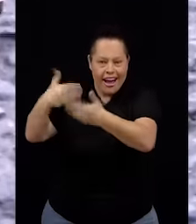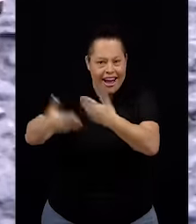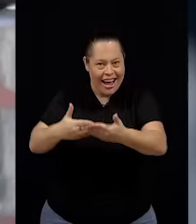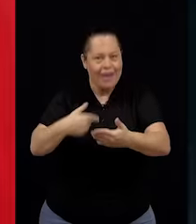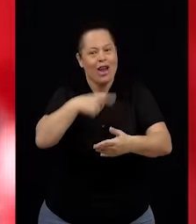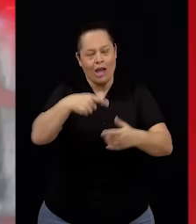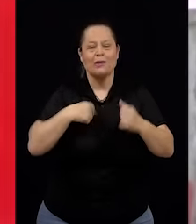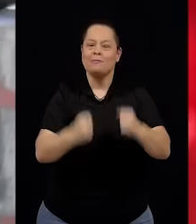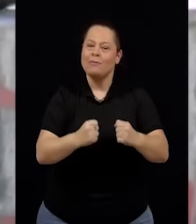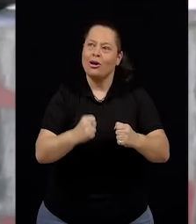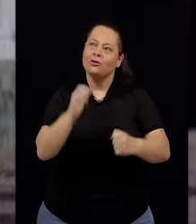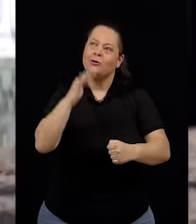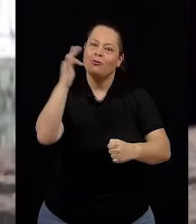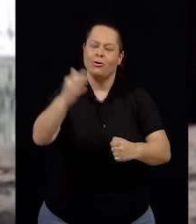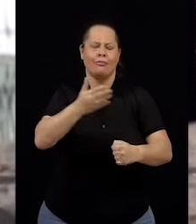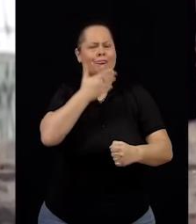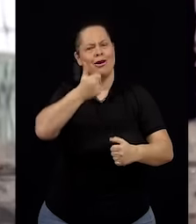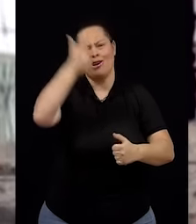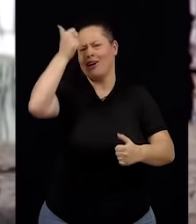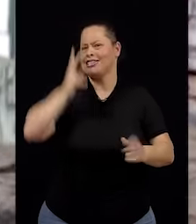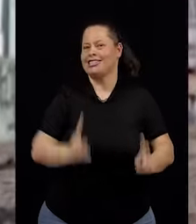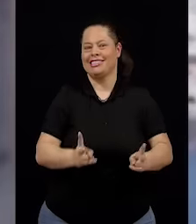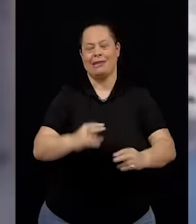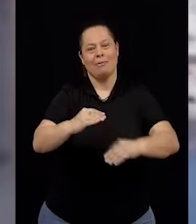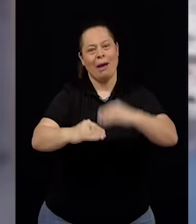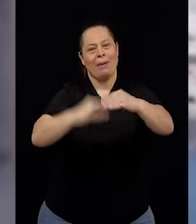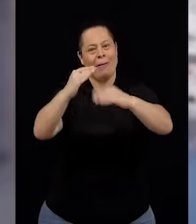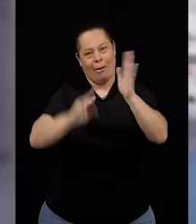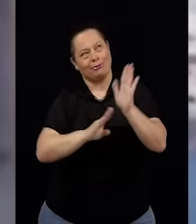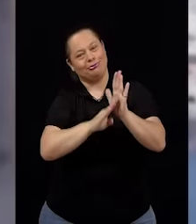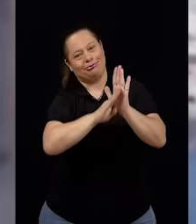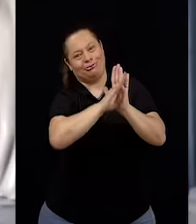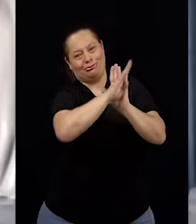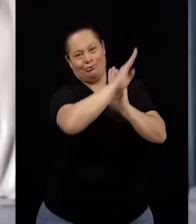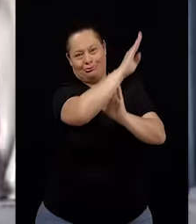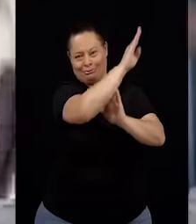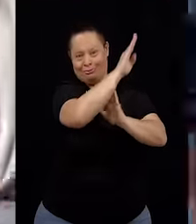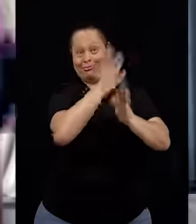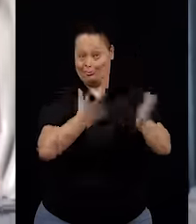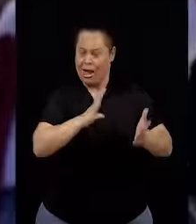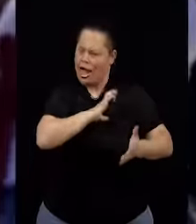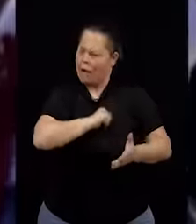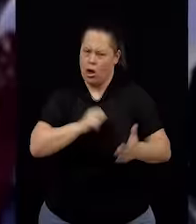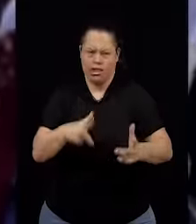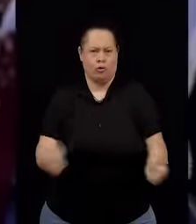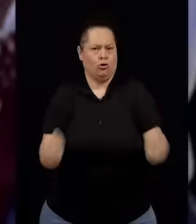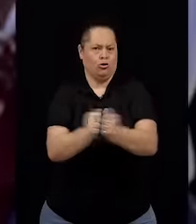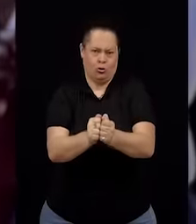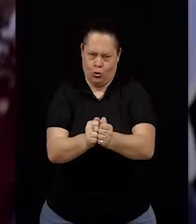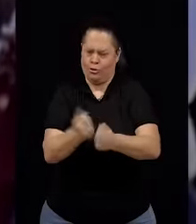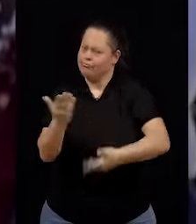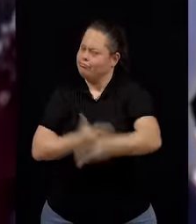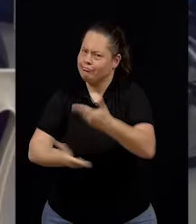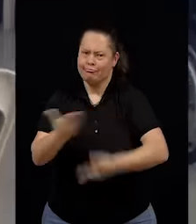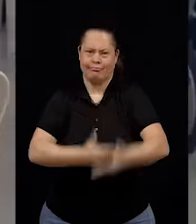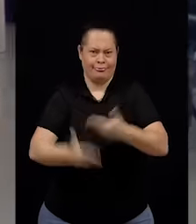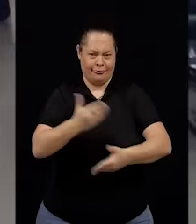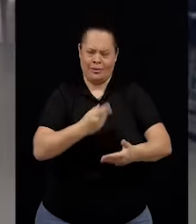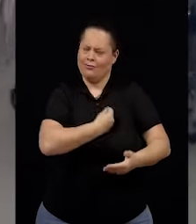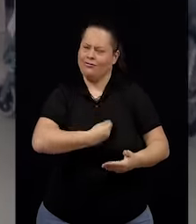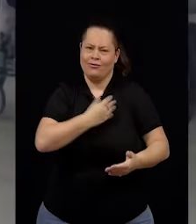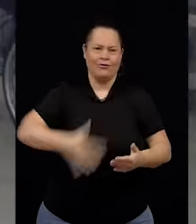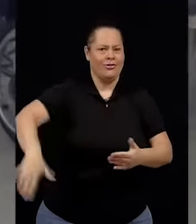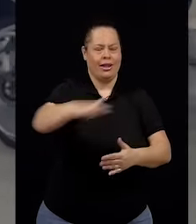fragilidades do presente e ter uma postura firme, porém amorosa, no tratamento da complexa realidade do nosso tempo.